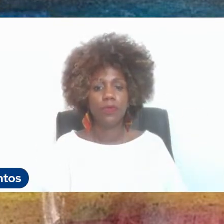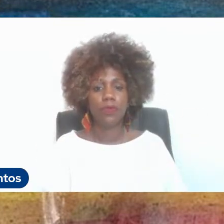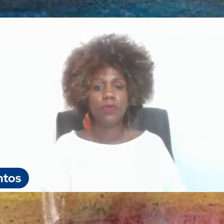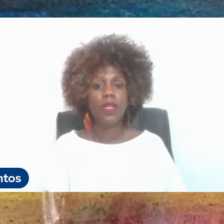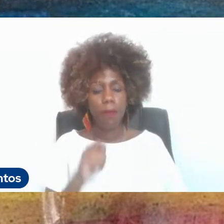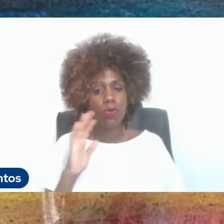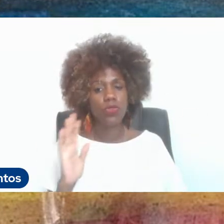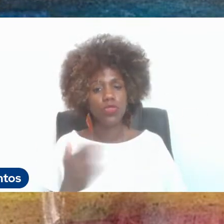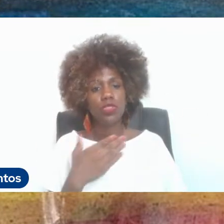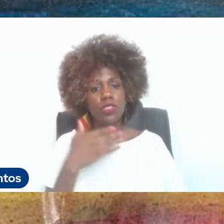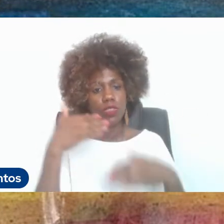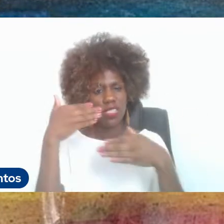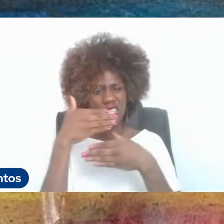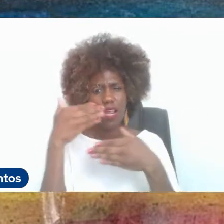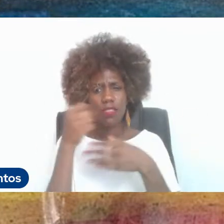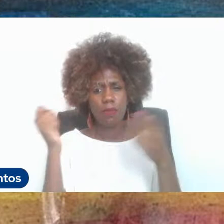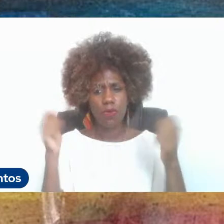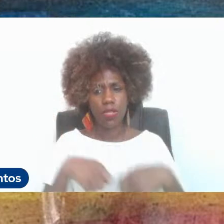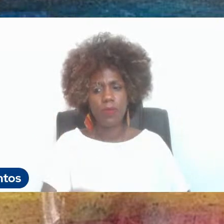passar os slides...